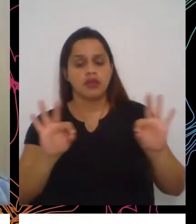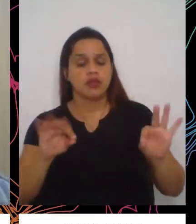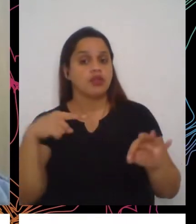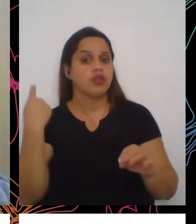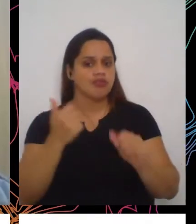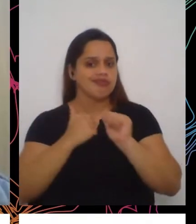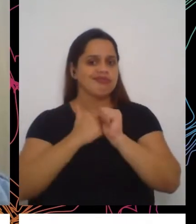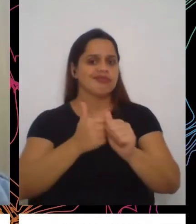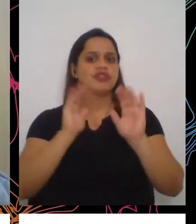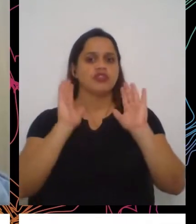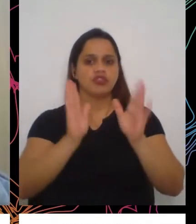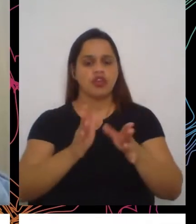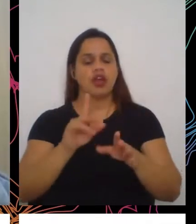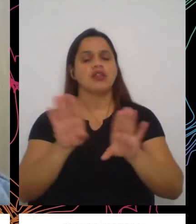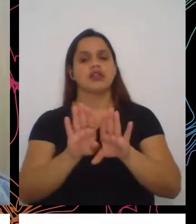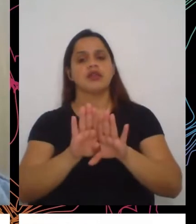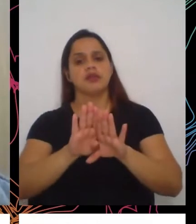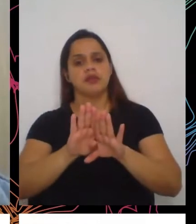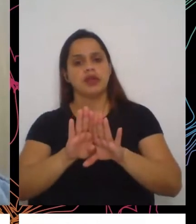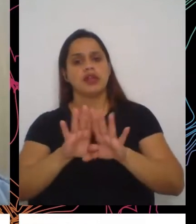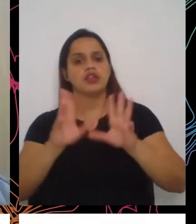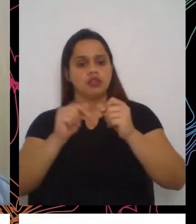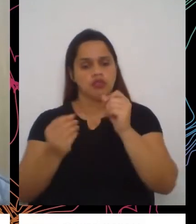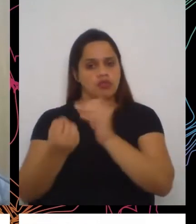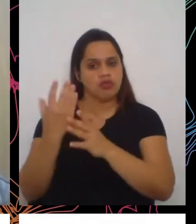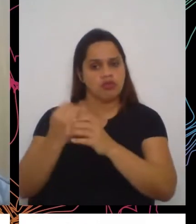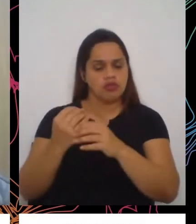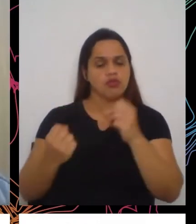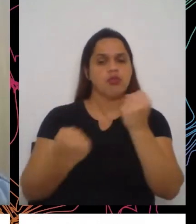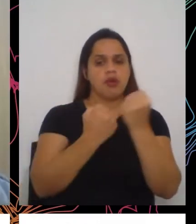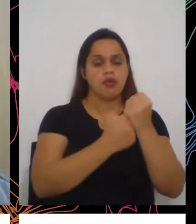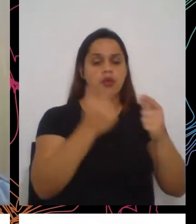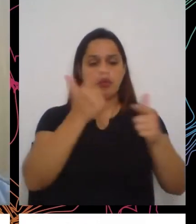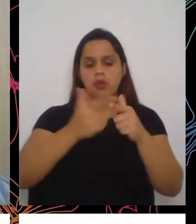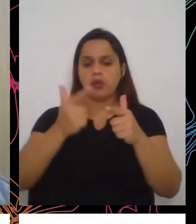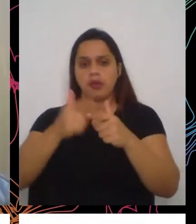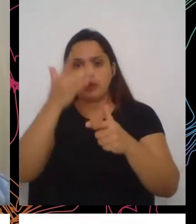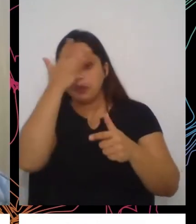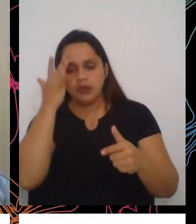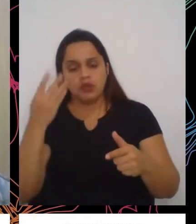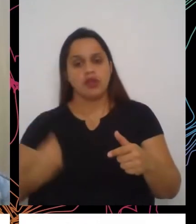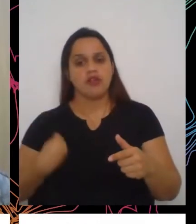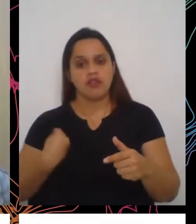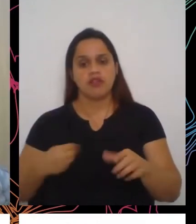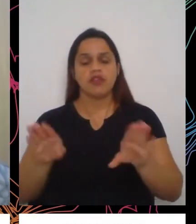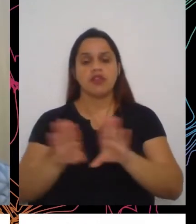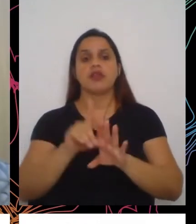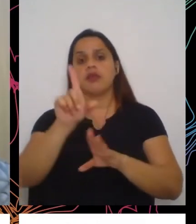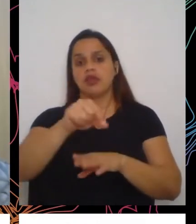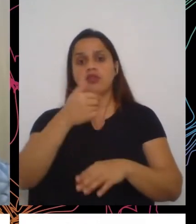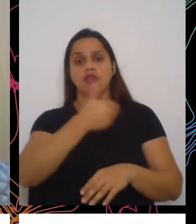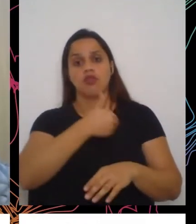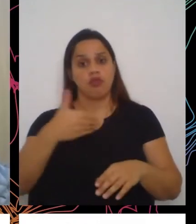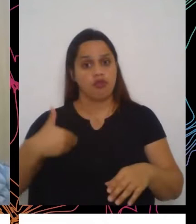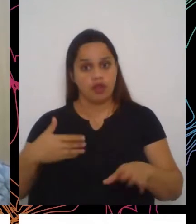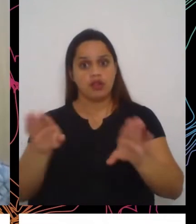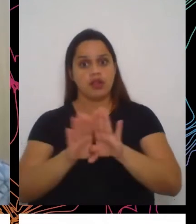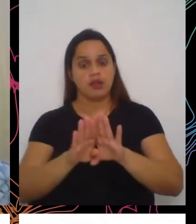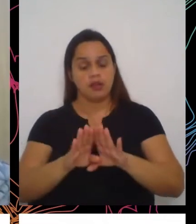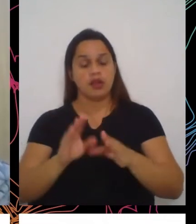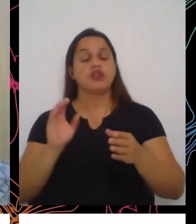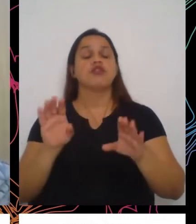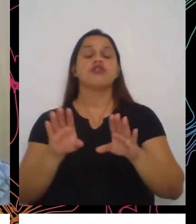implementação do auxílio, os problemas que as pessoas têm enfrentado, a opção do governo de implementar um tamanho deste programa, né,